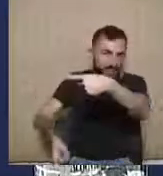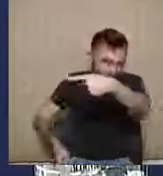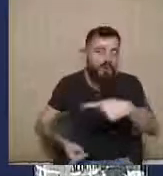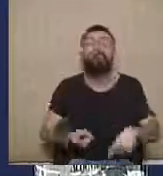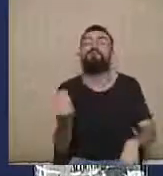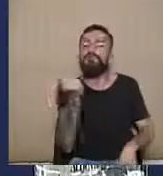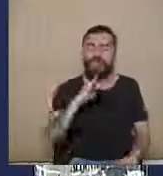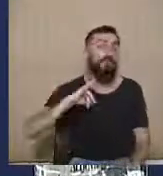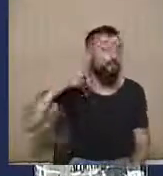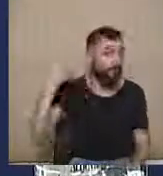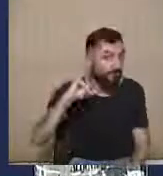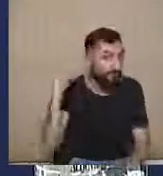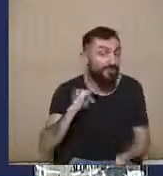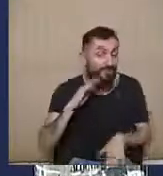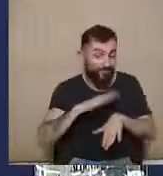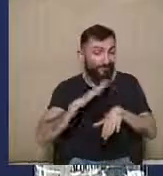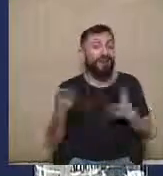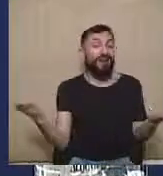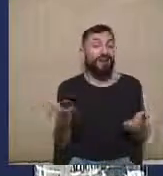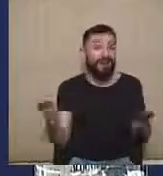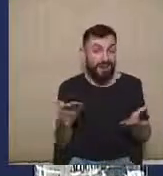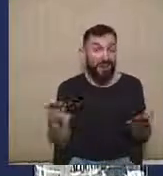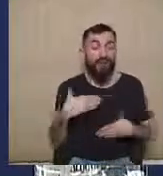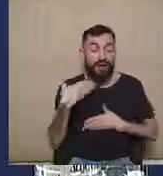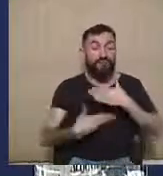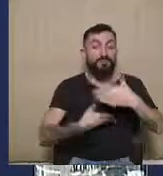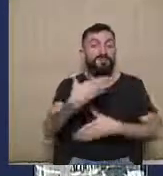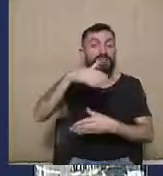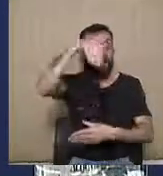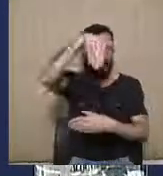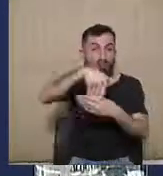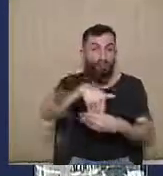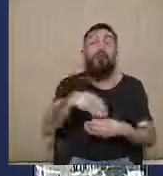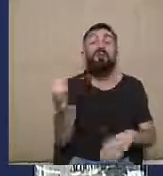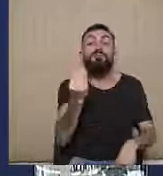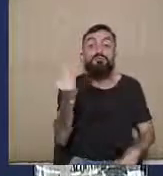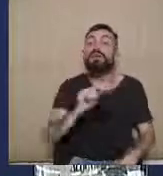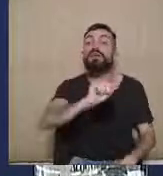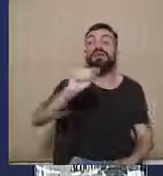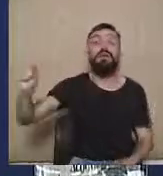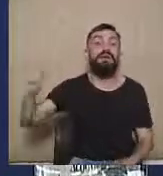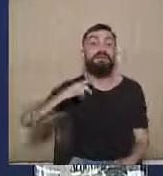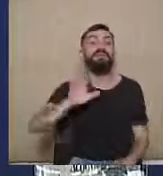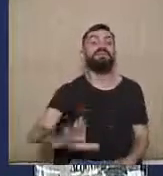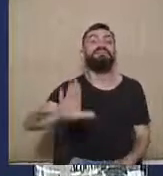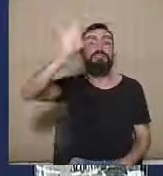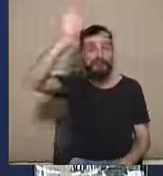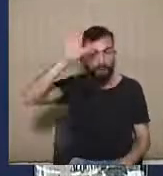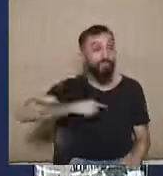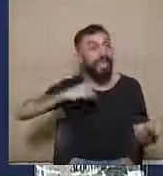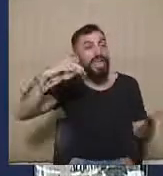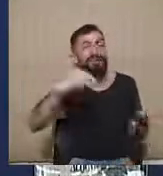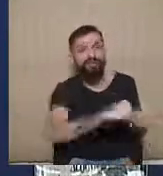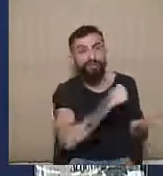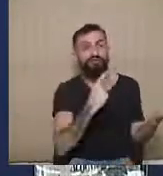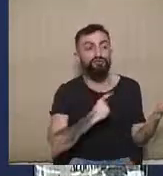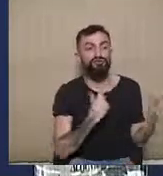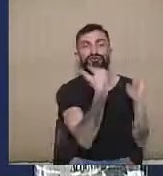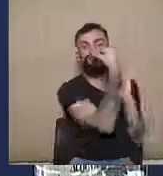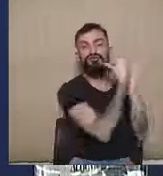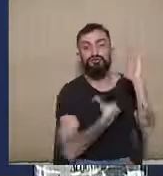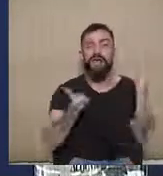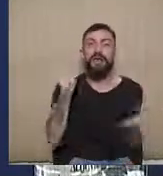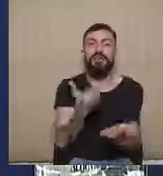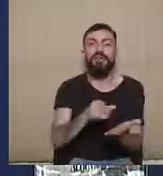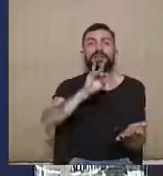importância, especialmente nesse momento que a gente está passando do processo eleitoral, onde as candidaturas são apresentadas ao registro, o que deve acontecer até o